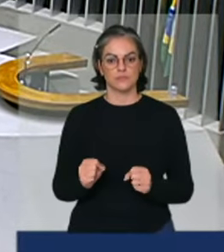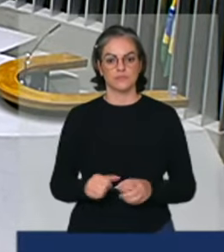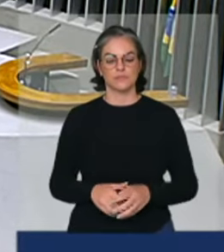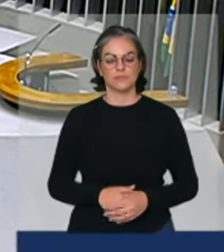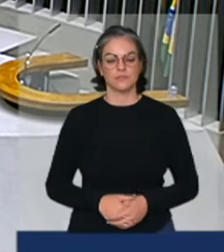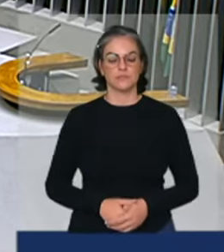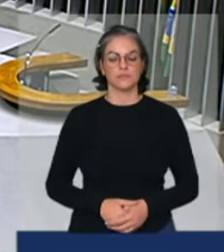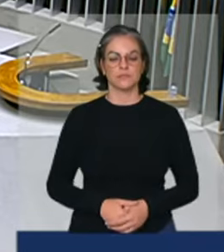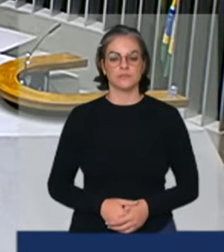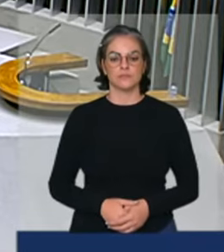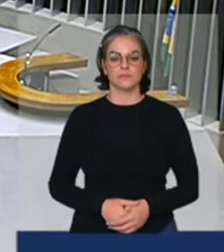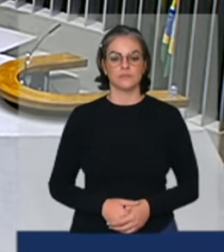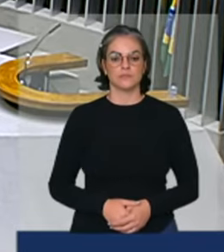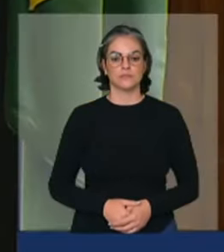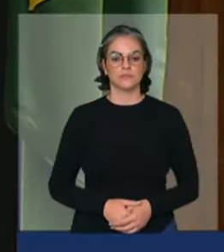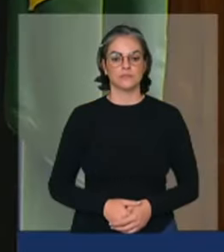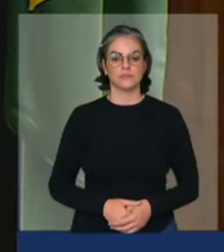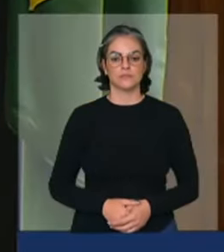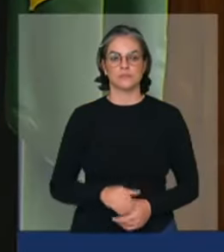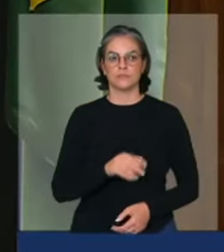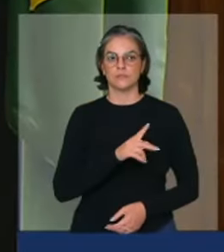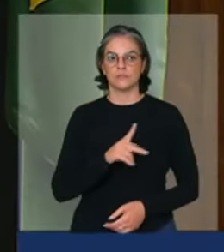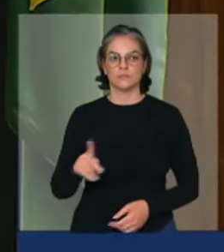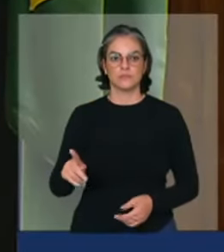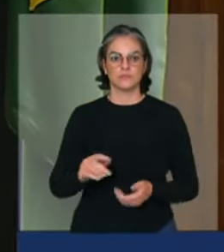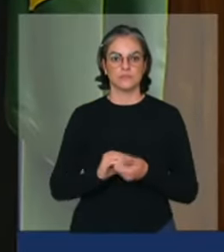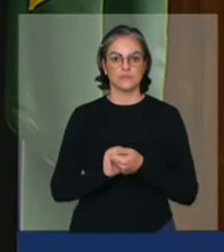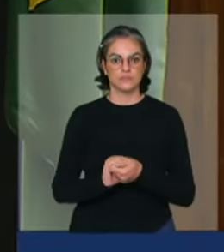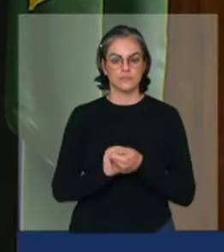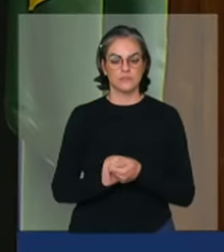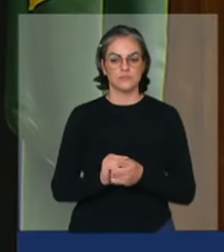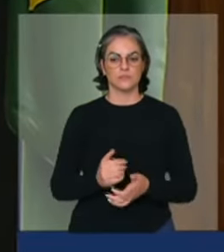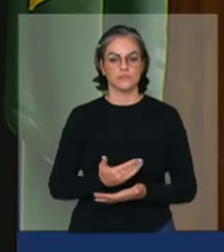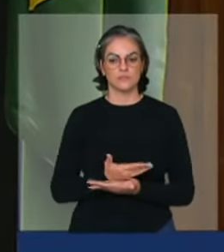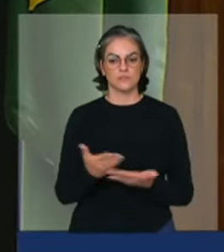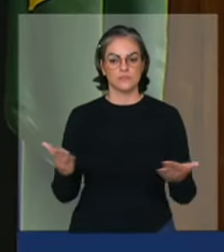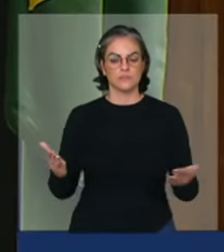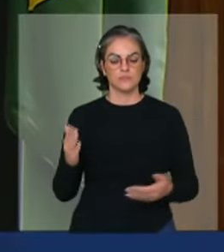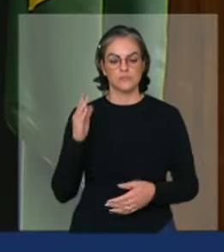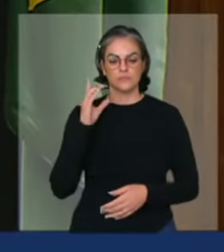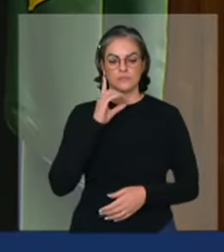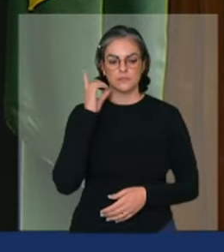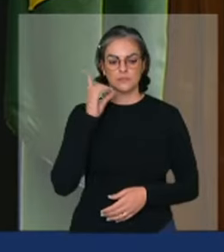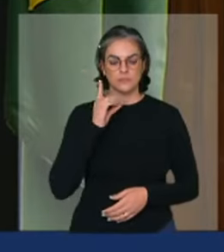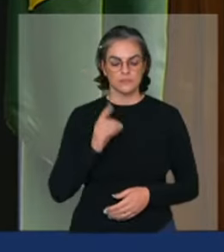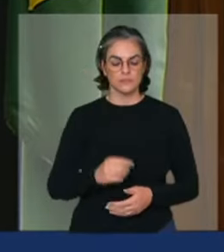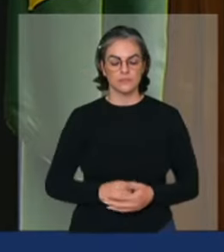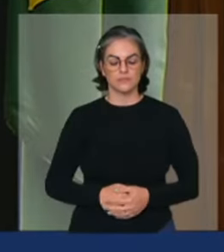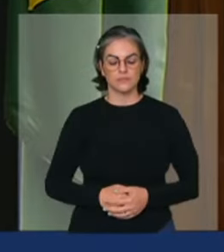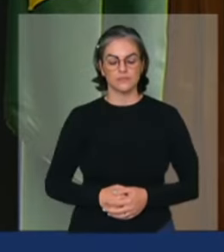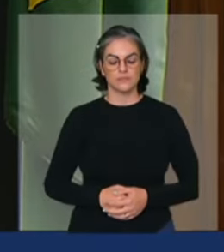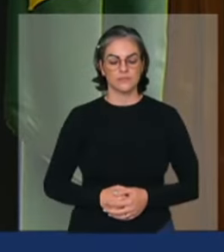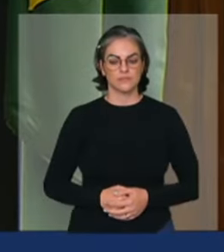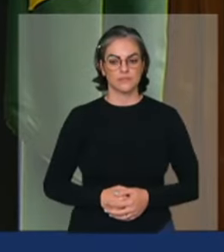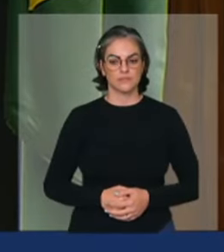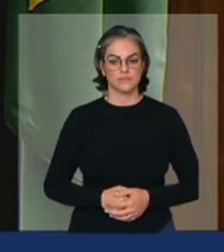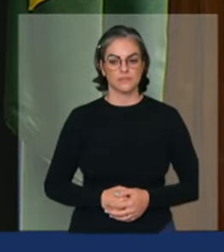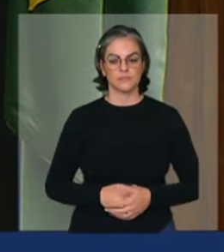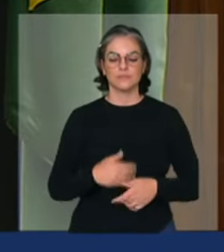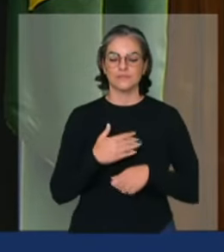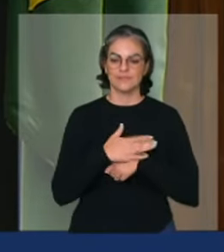senhor presidente senhoras deputadas senhores deputados meu querido presidente Heitor Chu